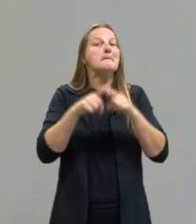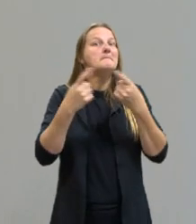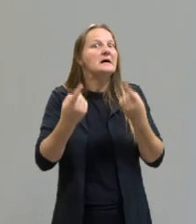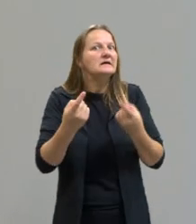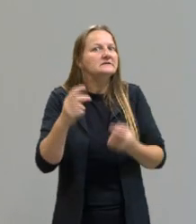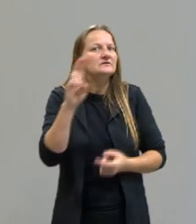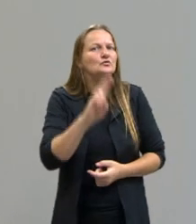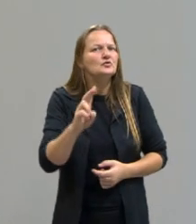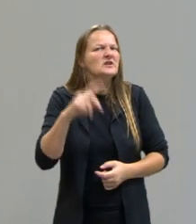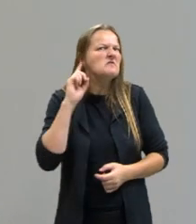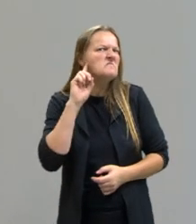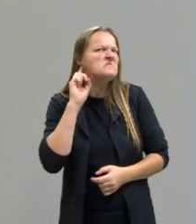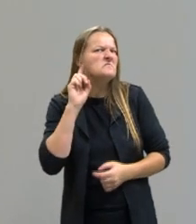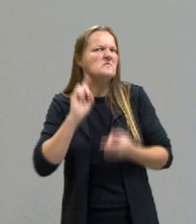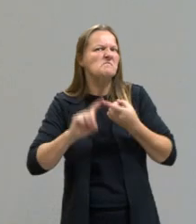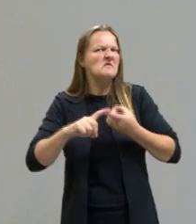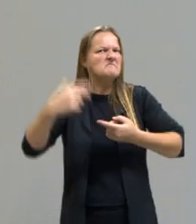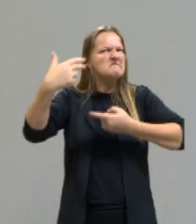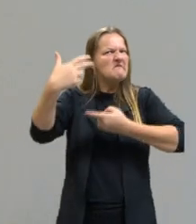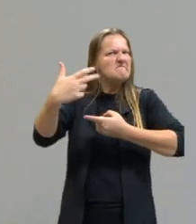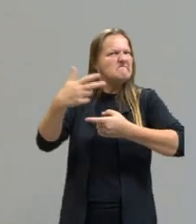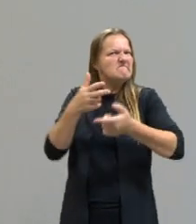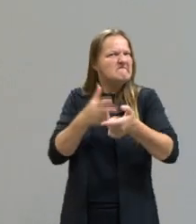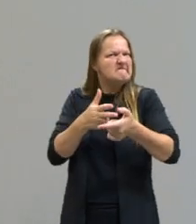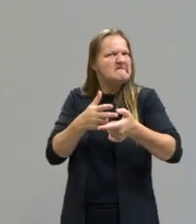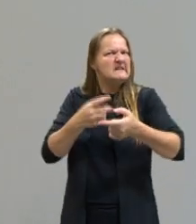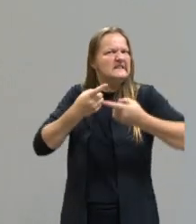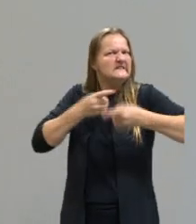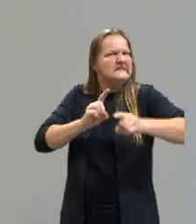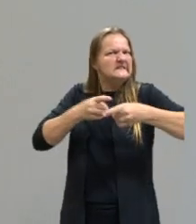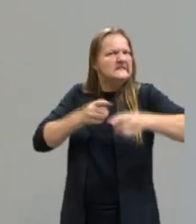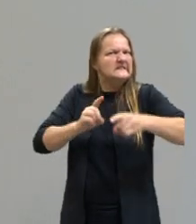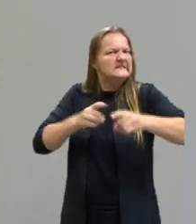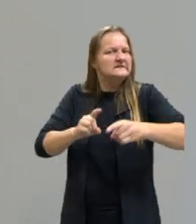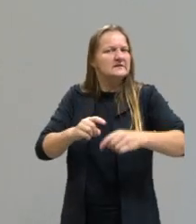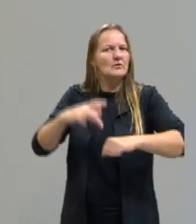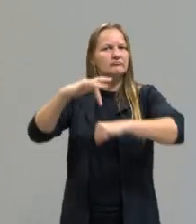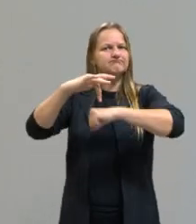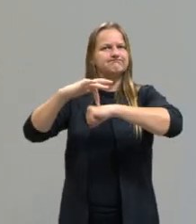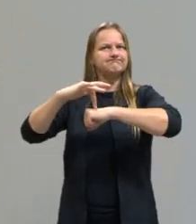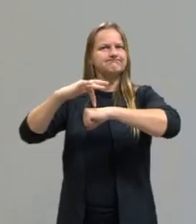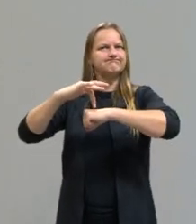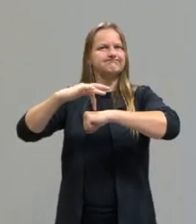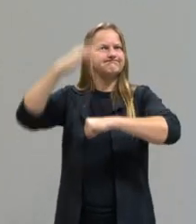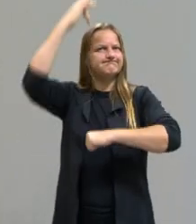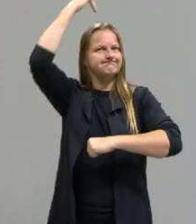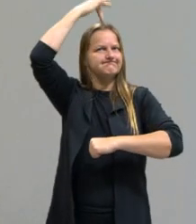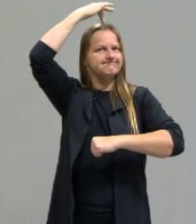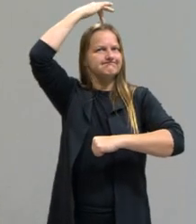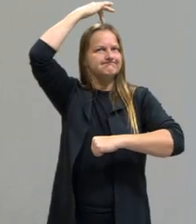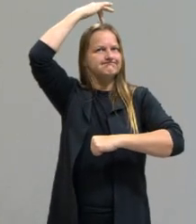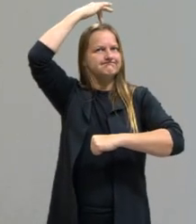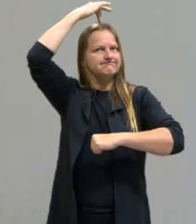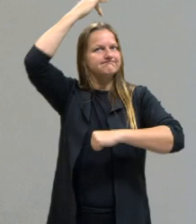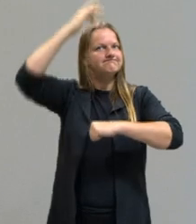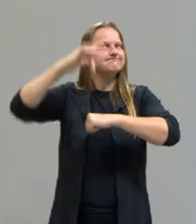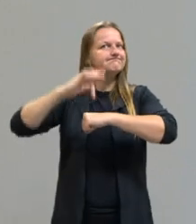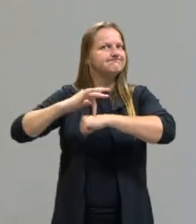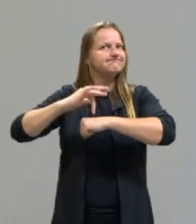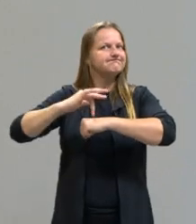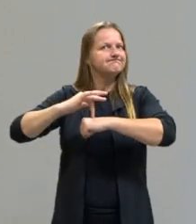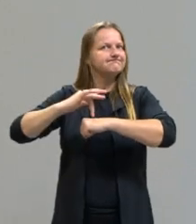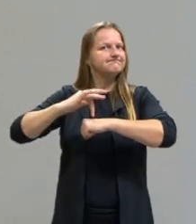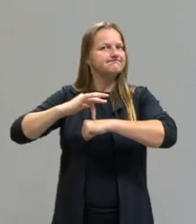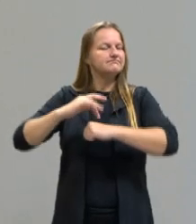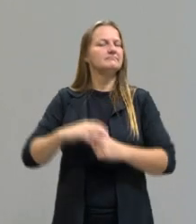Quando uso o humor como arma, ele é sarcasmo. Vocês já devem ter ouvido essas três